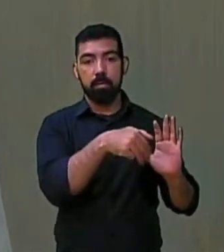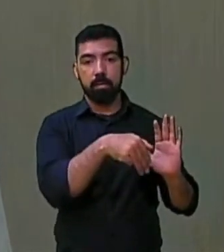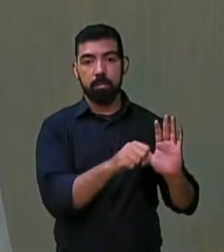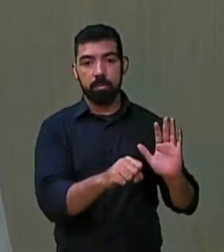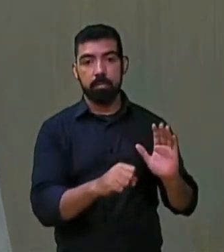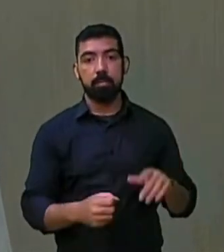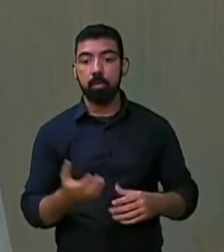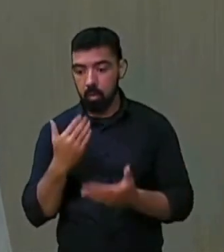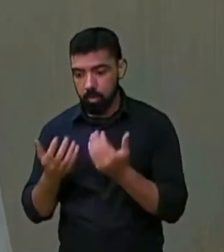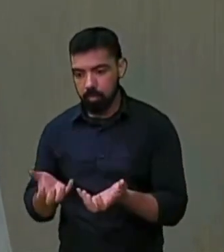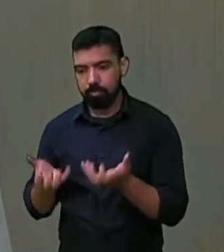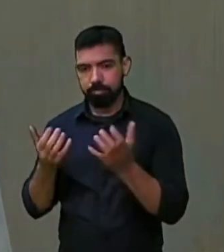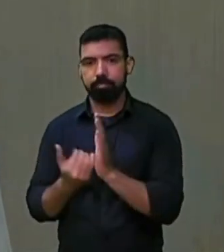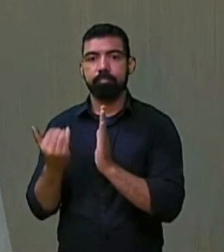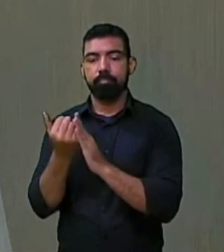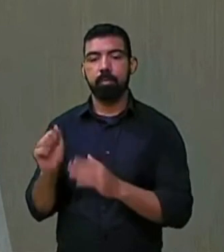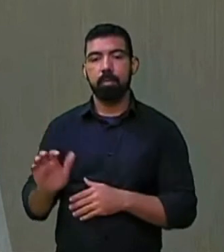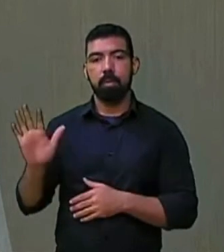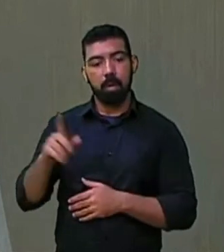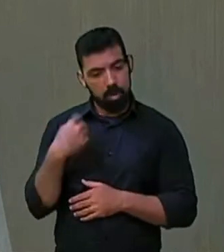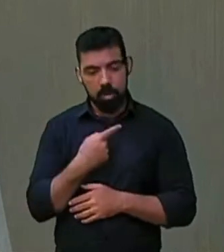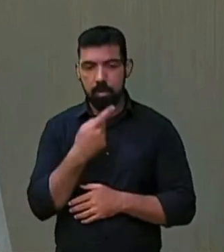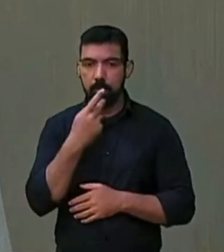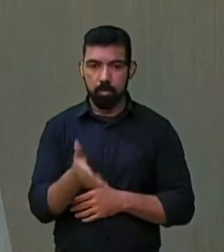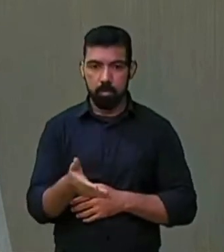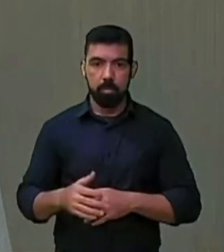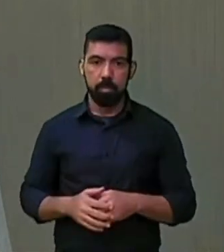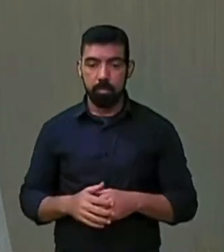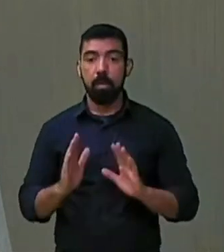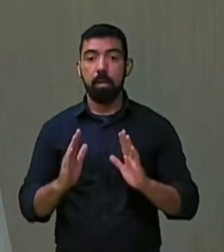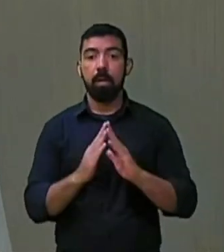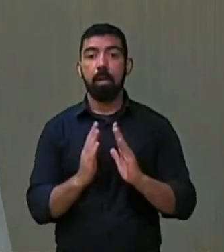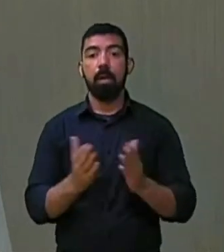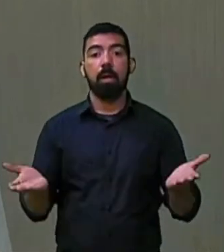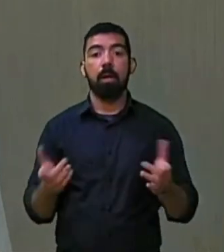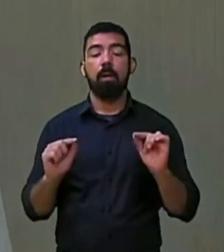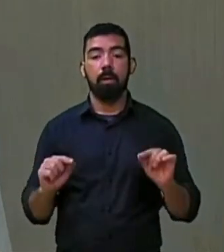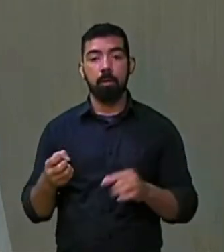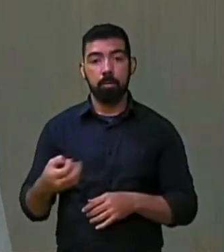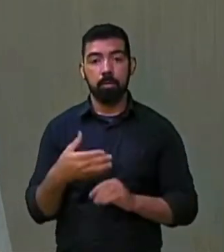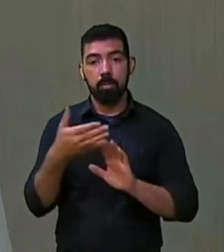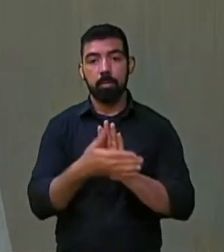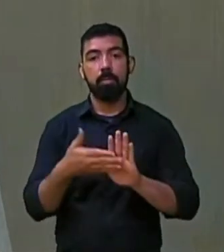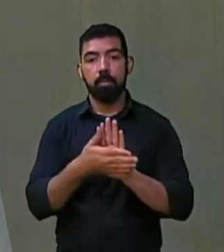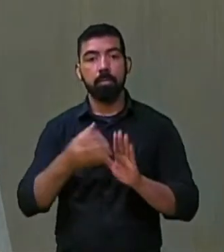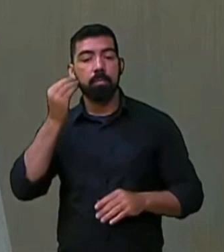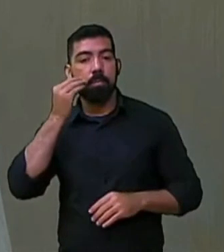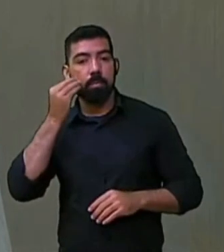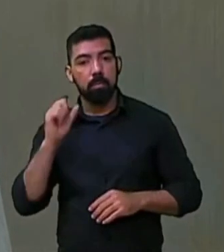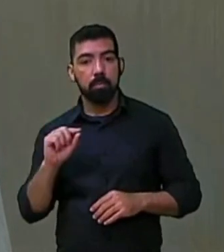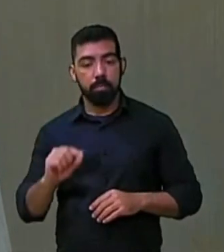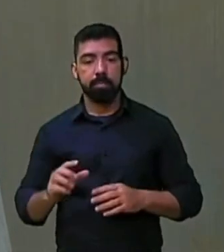básica vai aumentar. Foi o que a gente previu. E aí a casa está se debruçando sobre uma nova mensagem para tentar